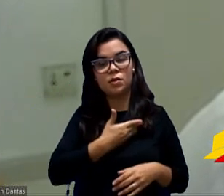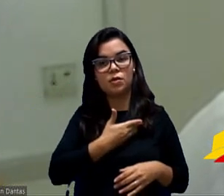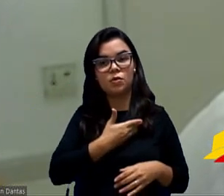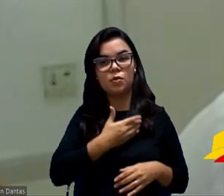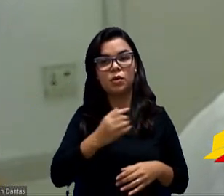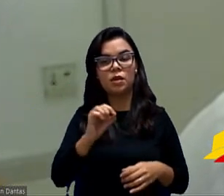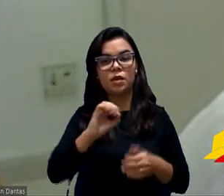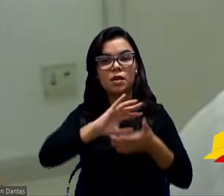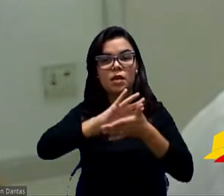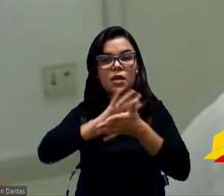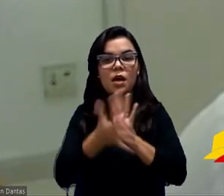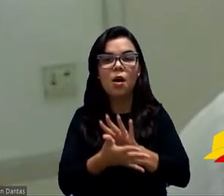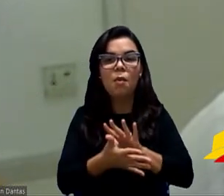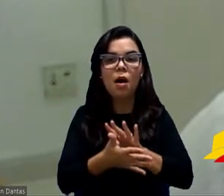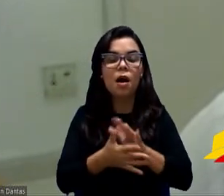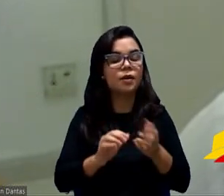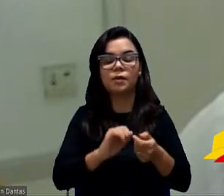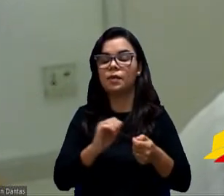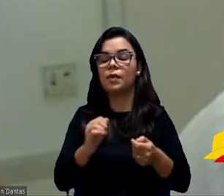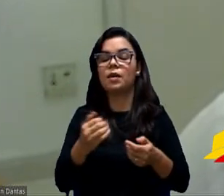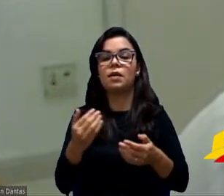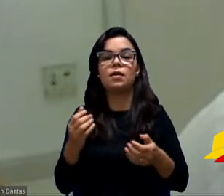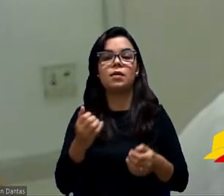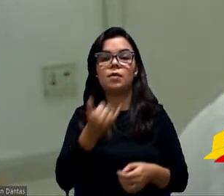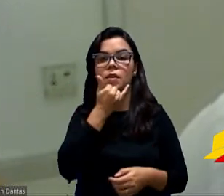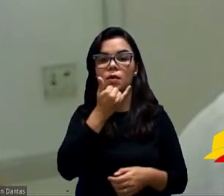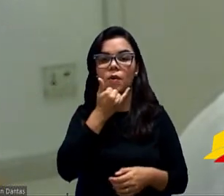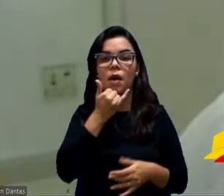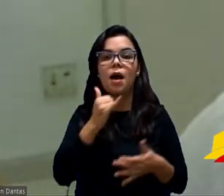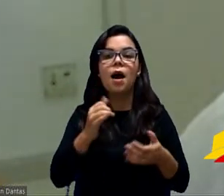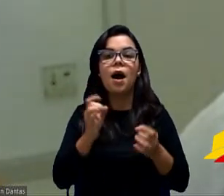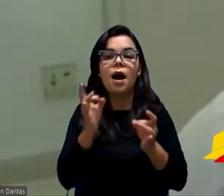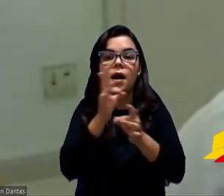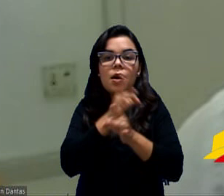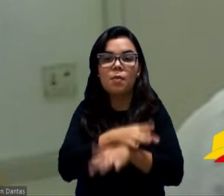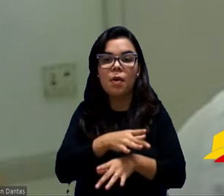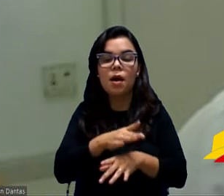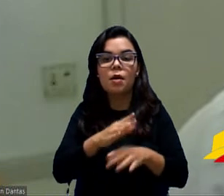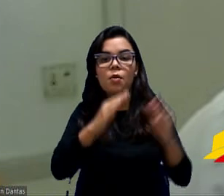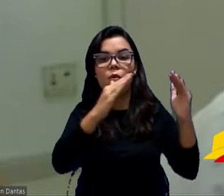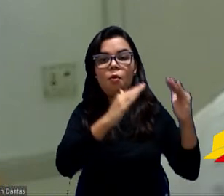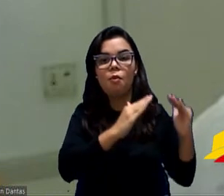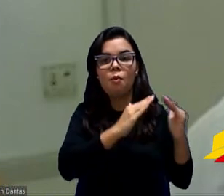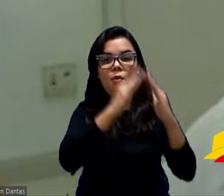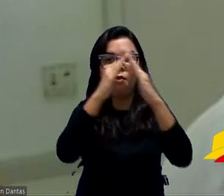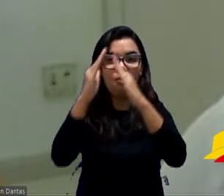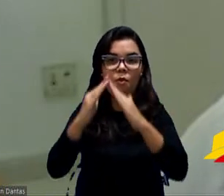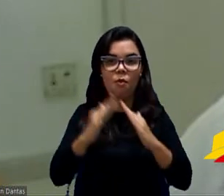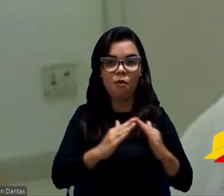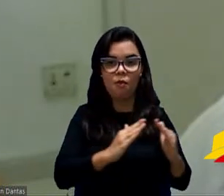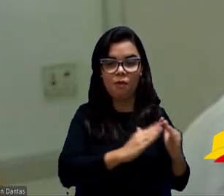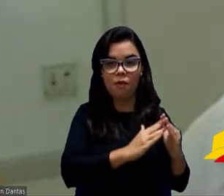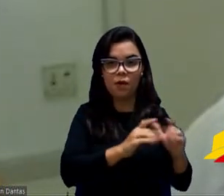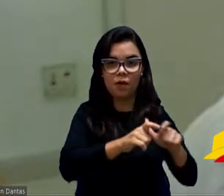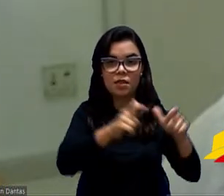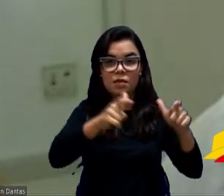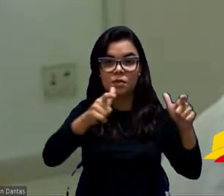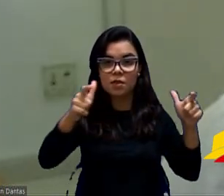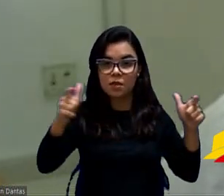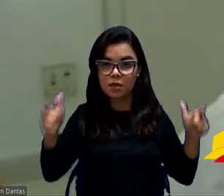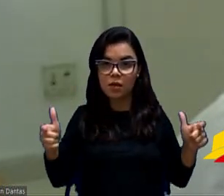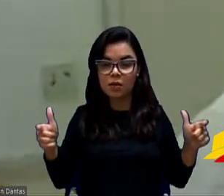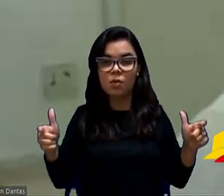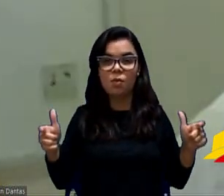favelas, promovendo moradias de baixo custo, com possível expansão dessa moradia